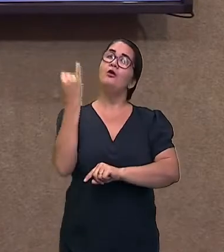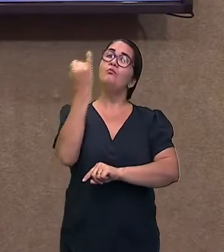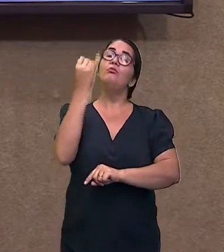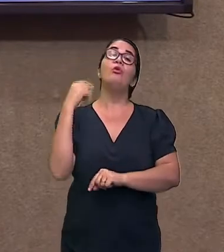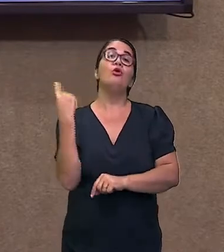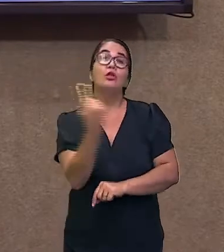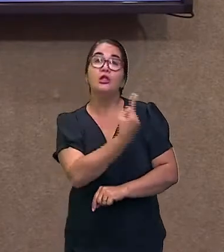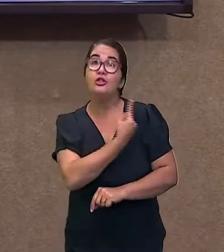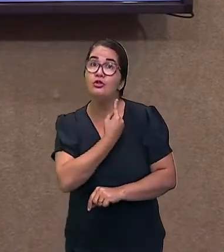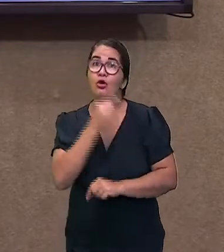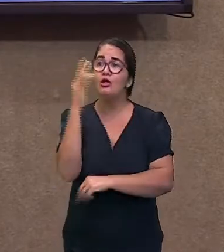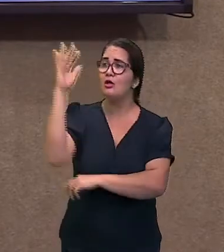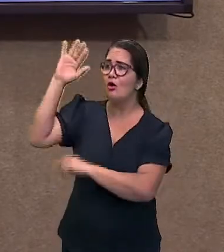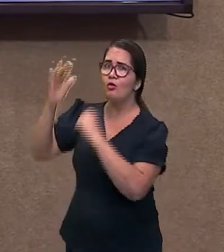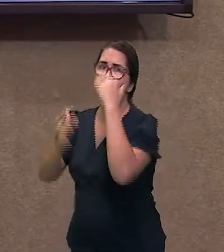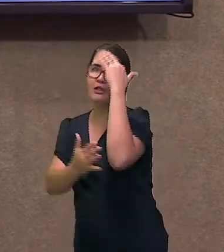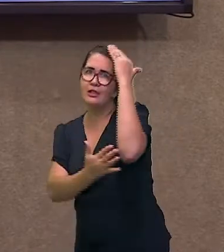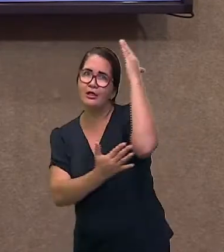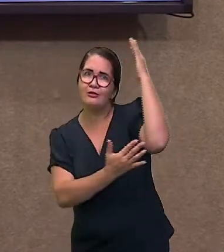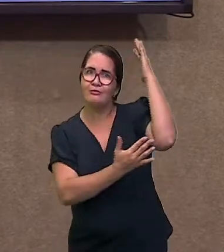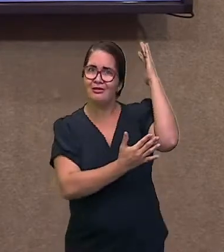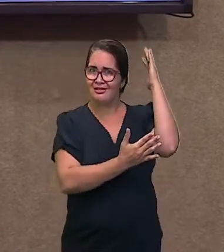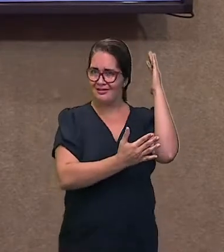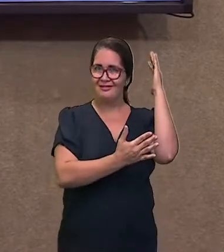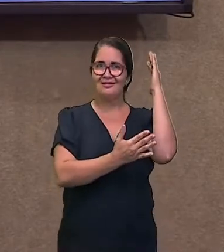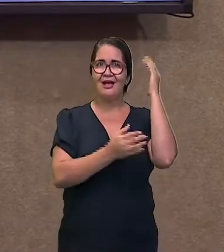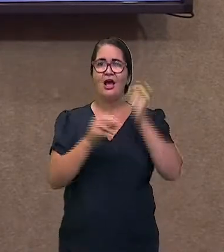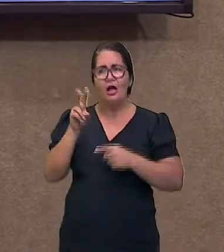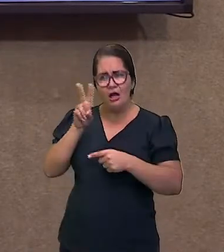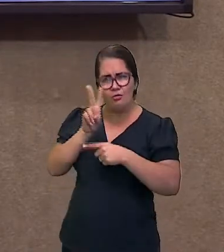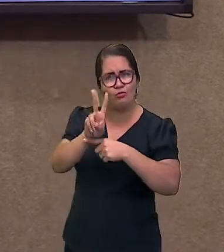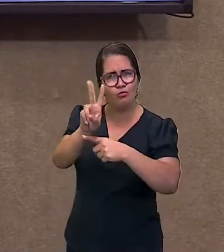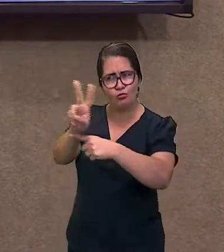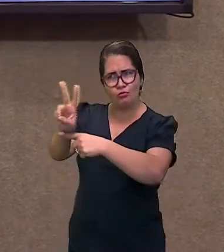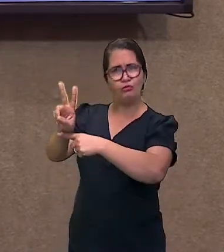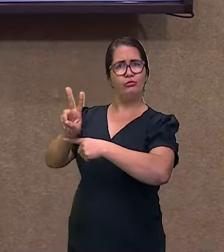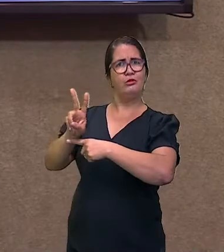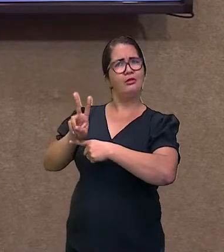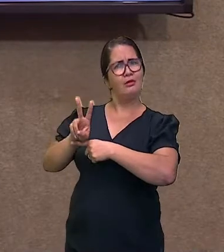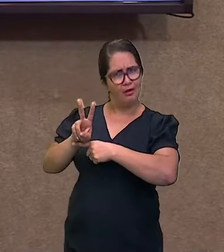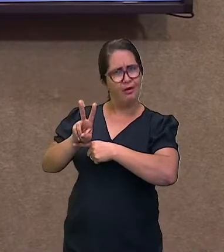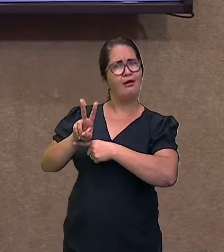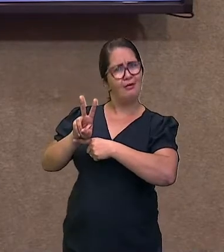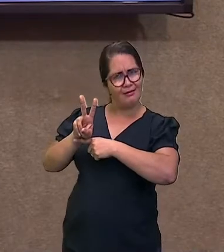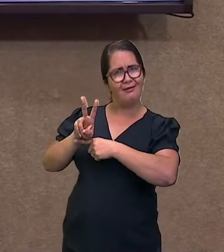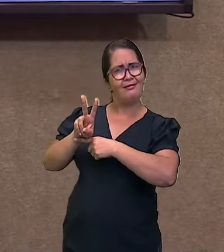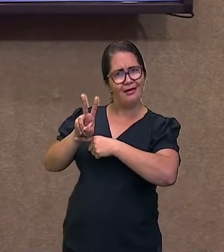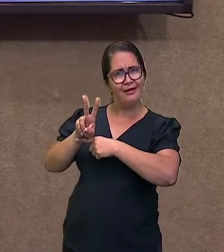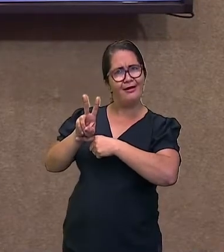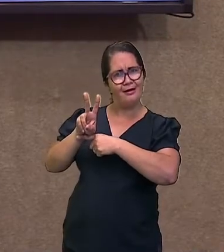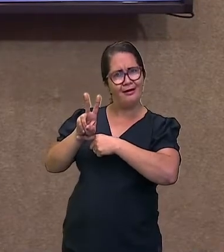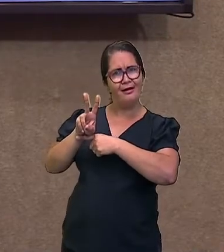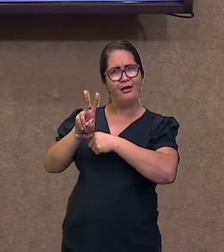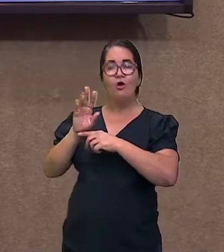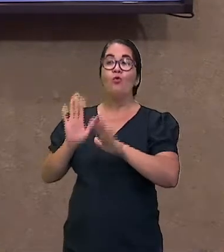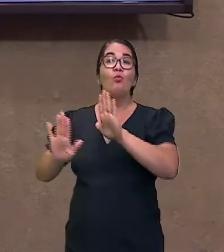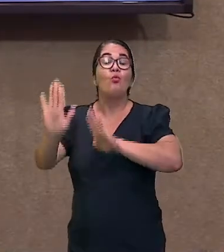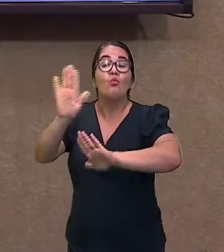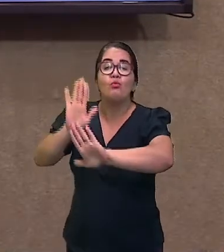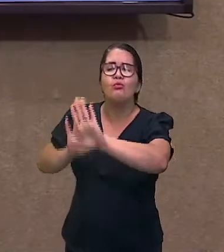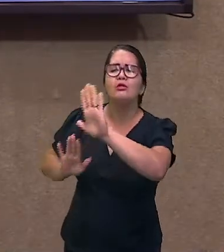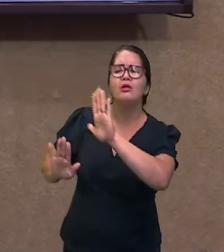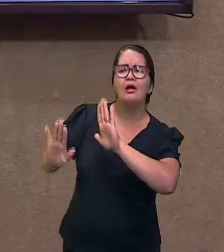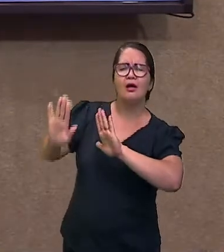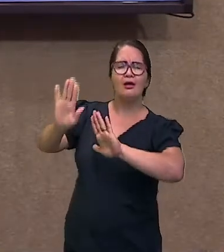mudar o espaço natural dela e consegue trazer os benefícios dessa natureza para a gente.